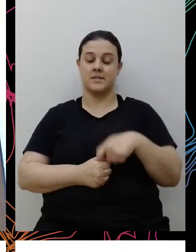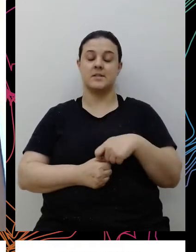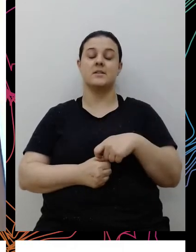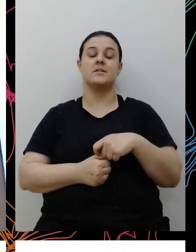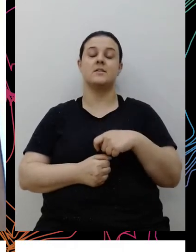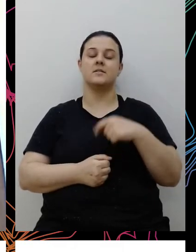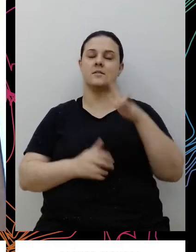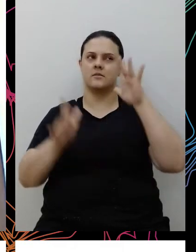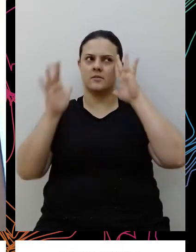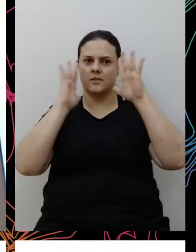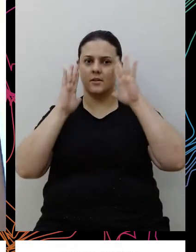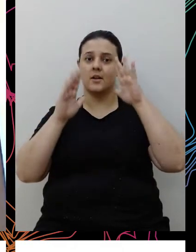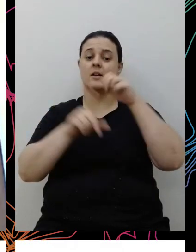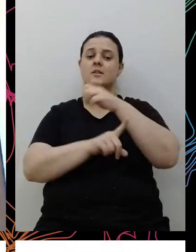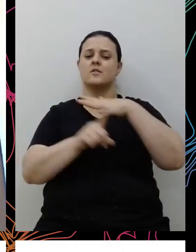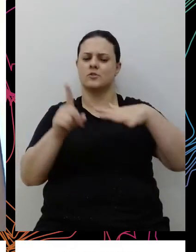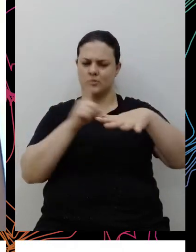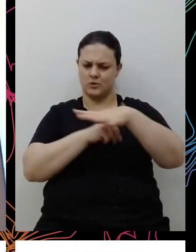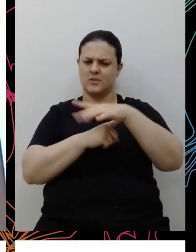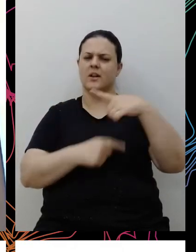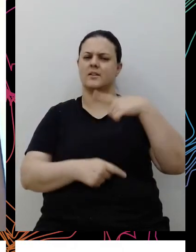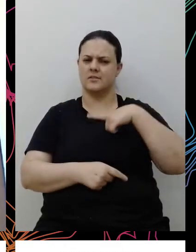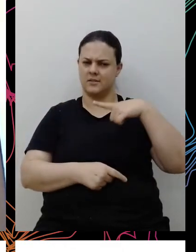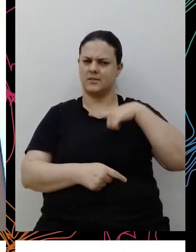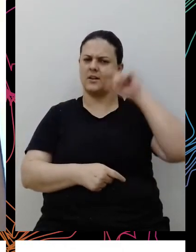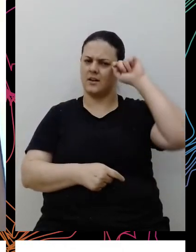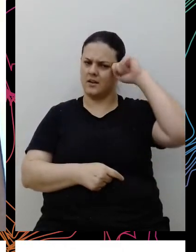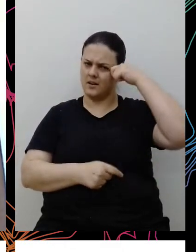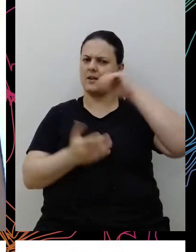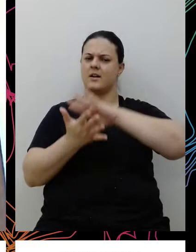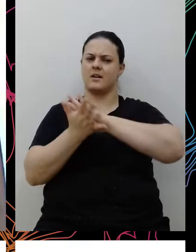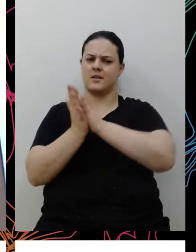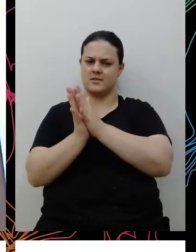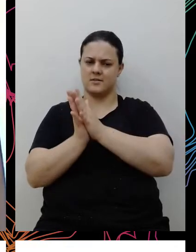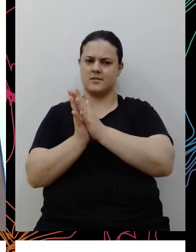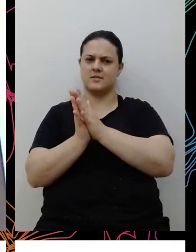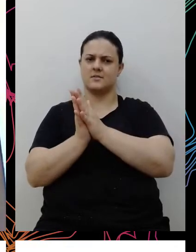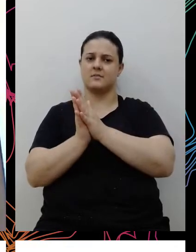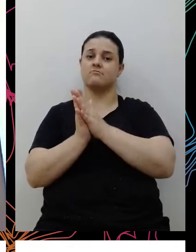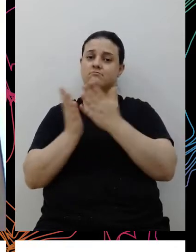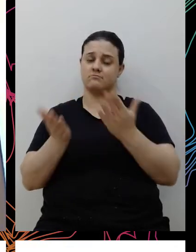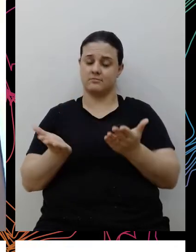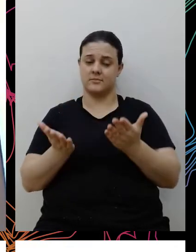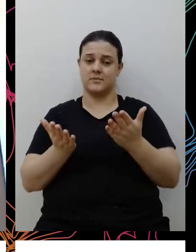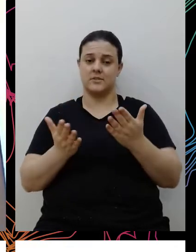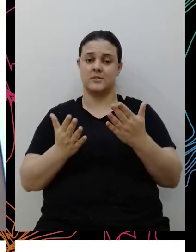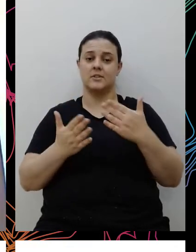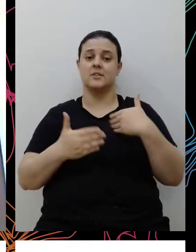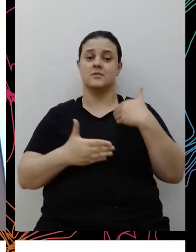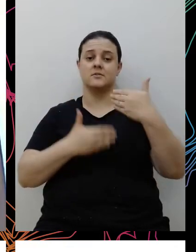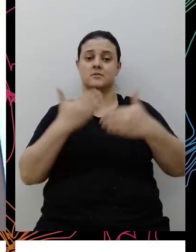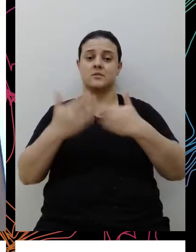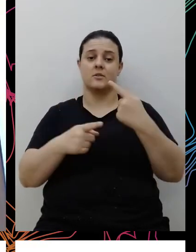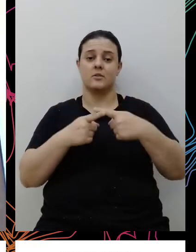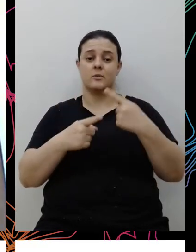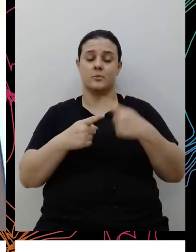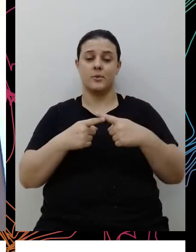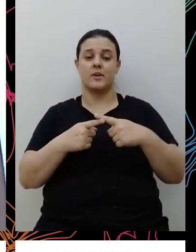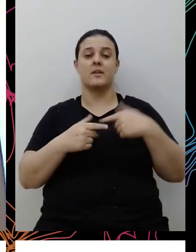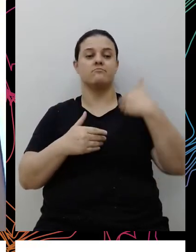racista, né? E logo as suas instâncias também são racistas, né? E porque elas se